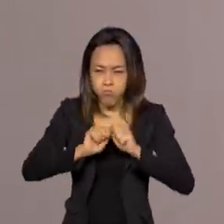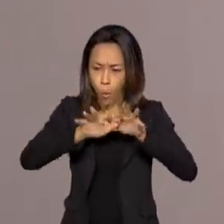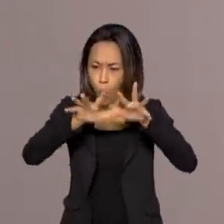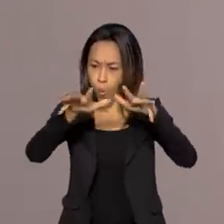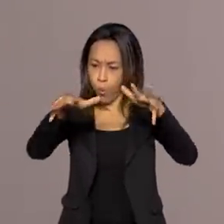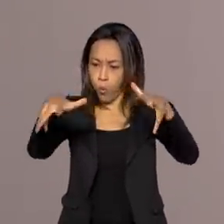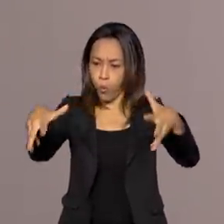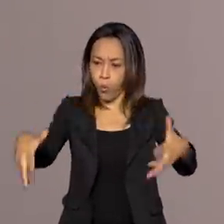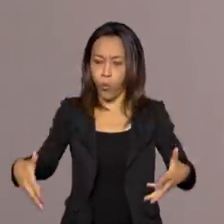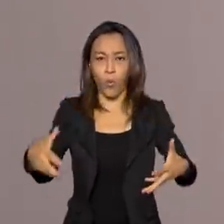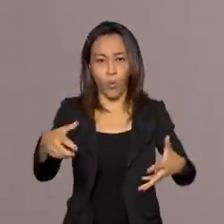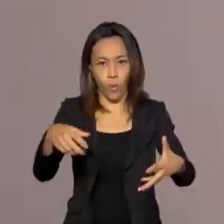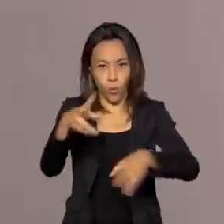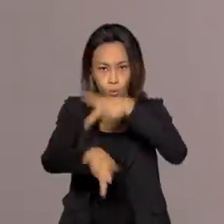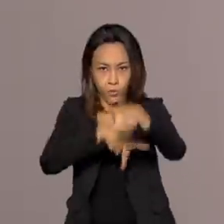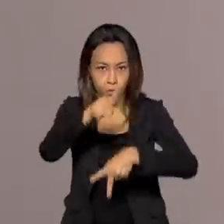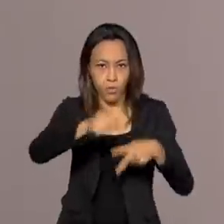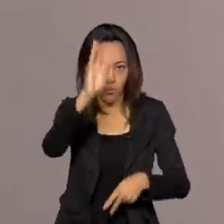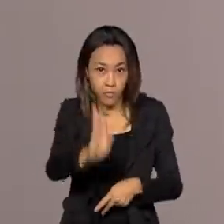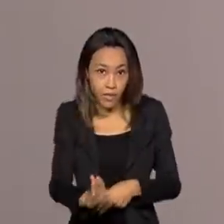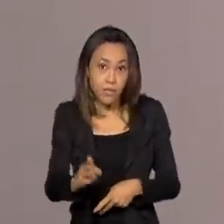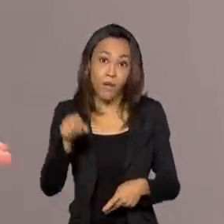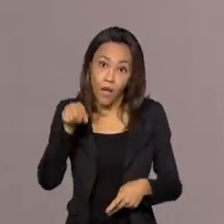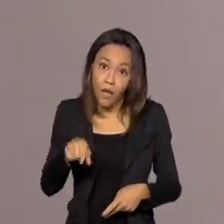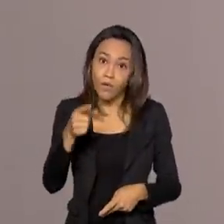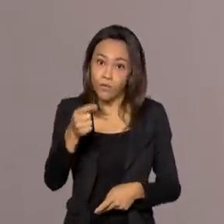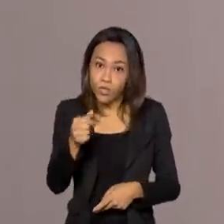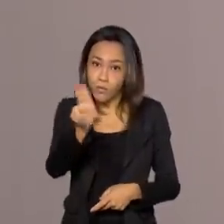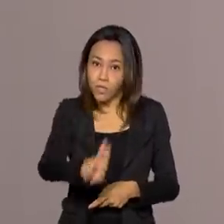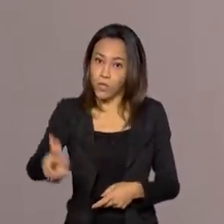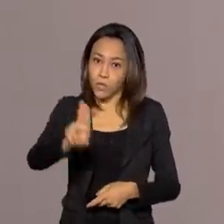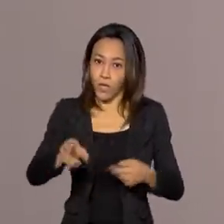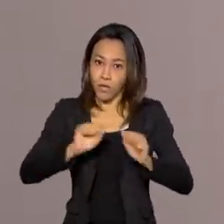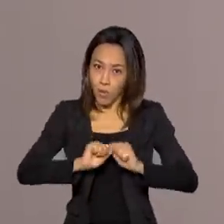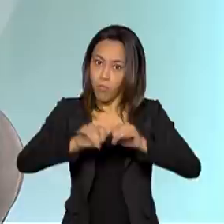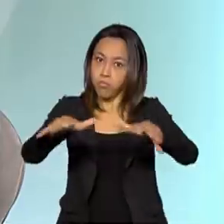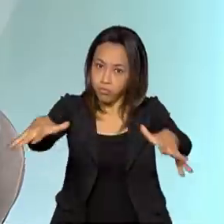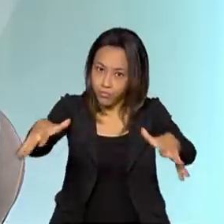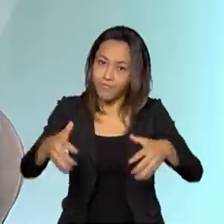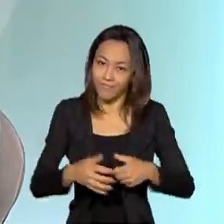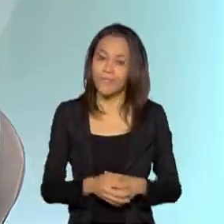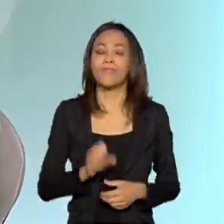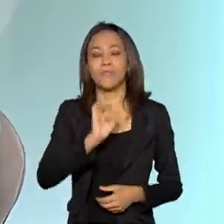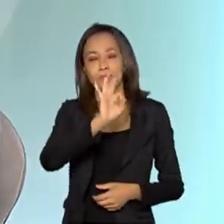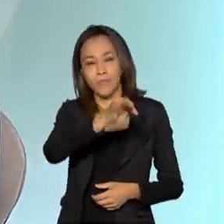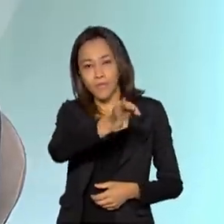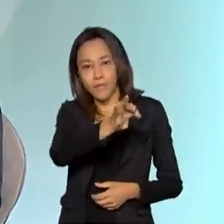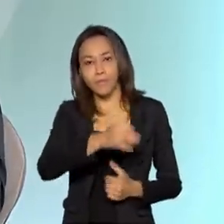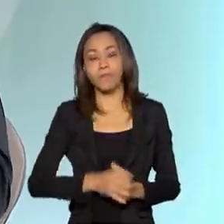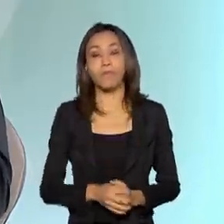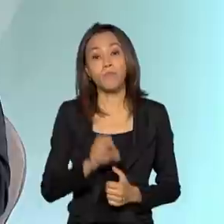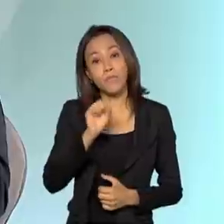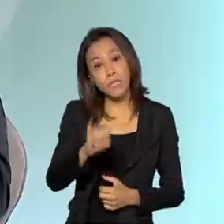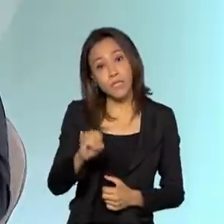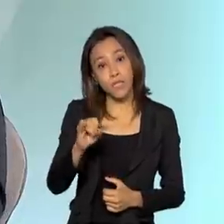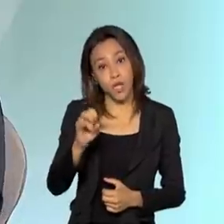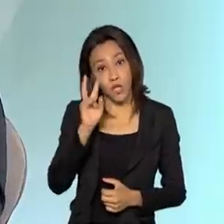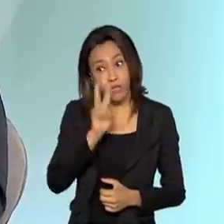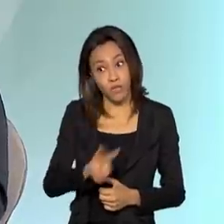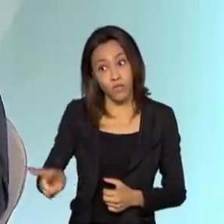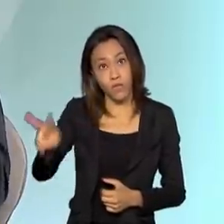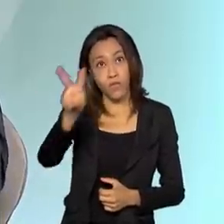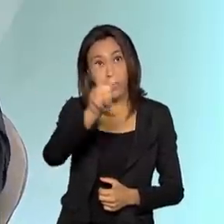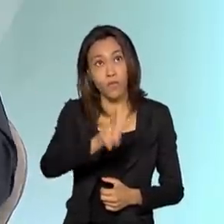a internet móvel entre os brasileiros, né? Um dinheiro que vai ser reinvestido para essa expansão. Exatamente, Catiúcia. Se a gente olhar para o Brasil,